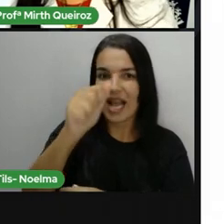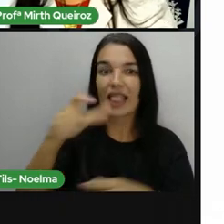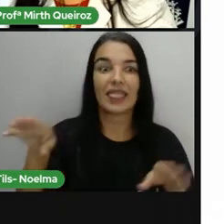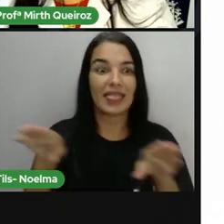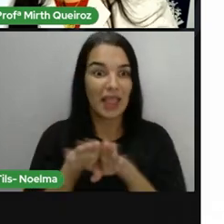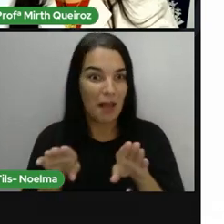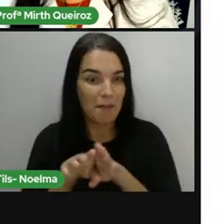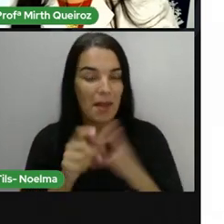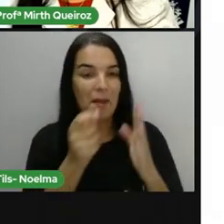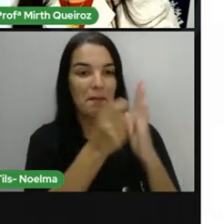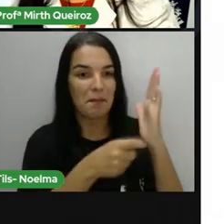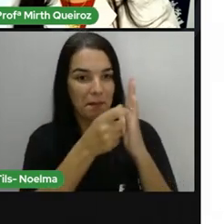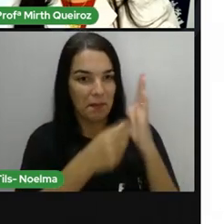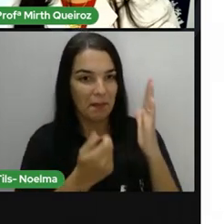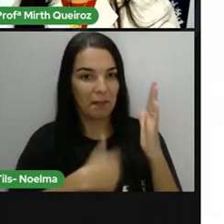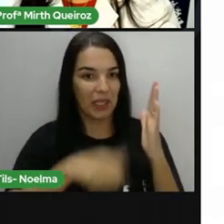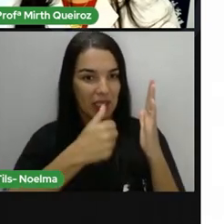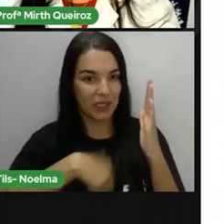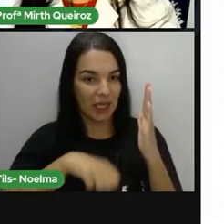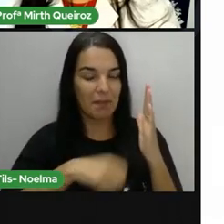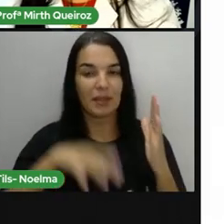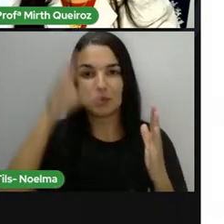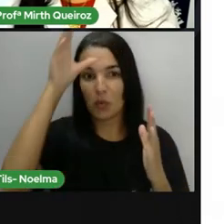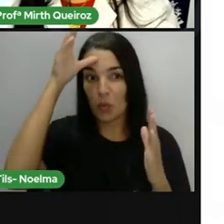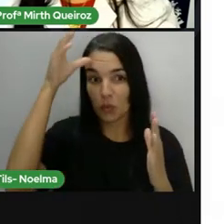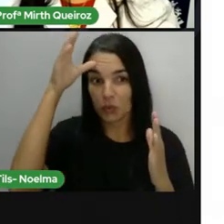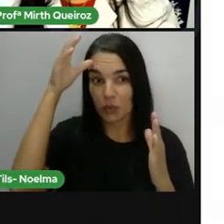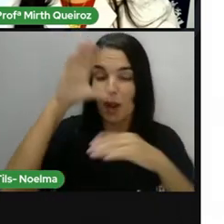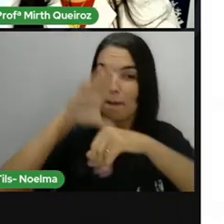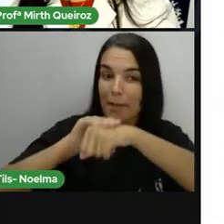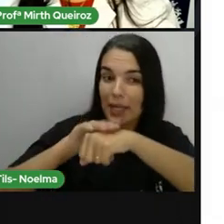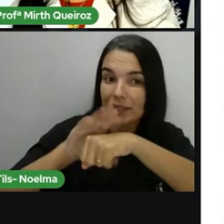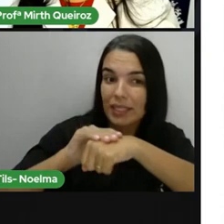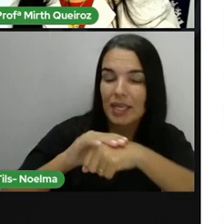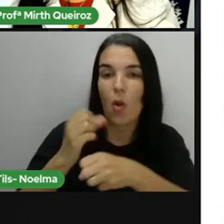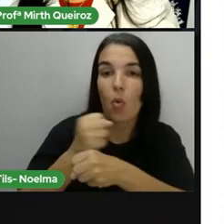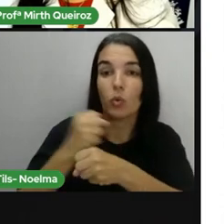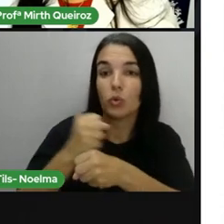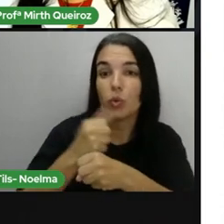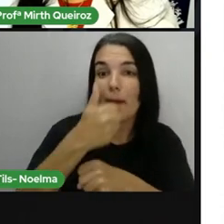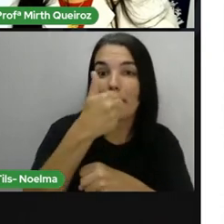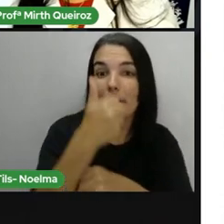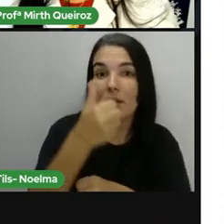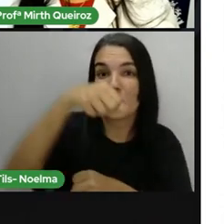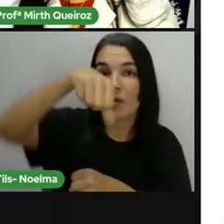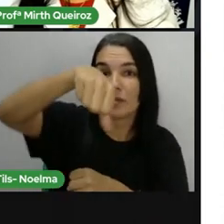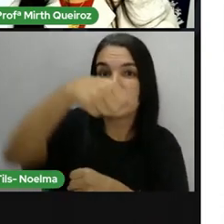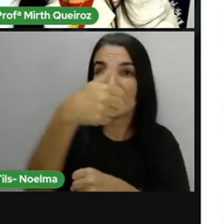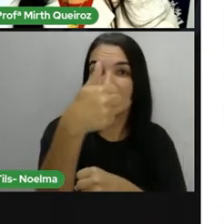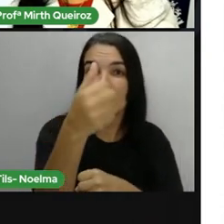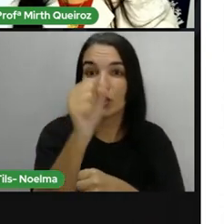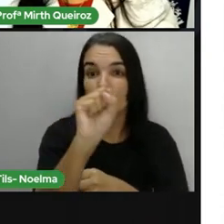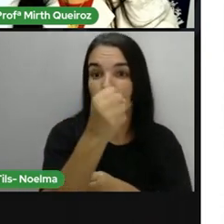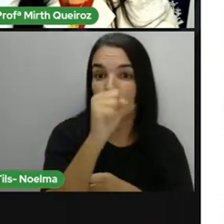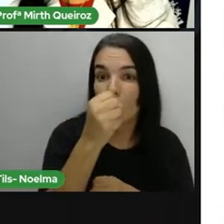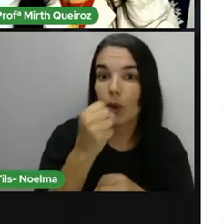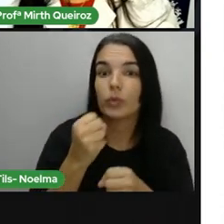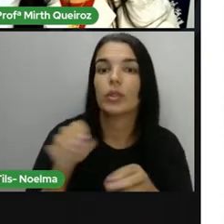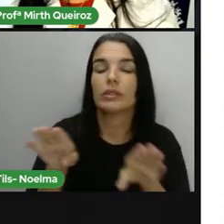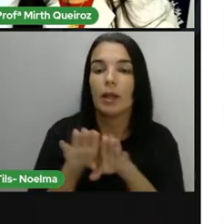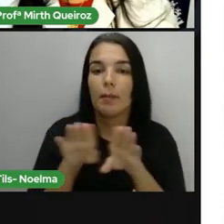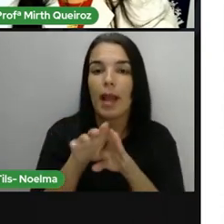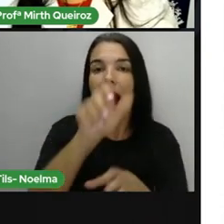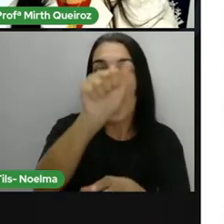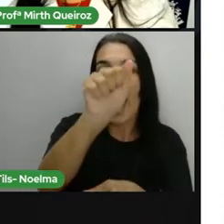Feira de Santana. O imóvel foi construído em 1918 por Celestino Frois da Mota,